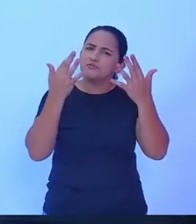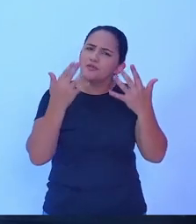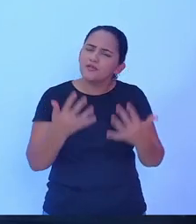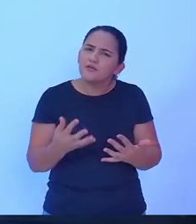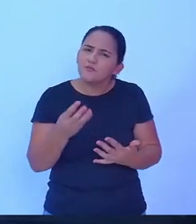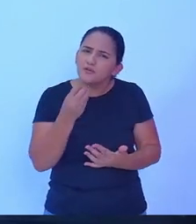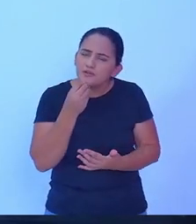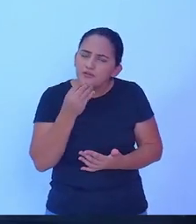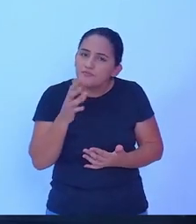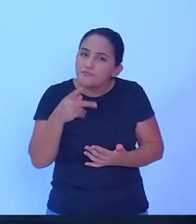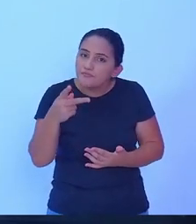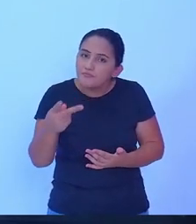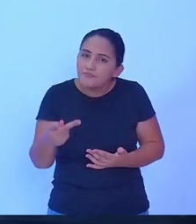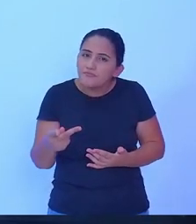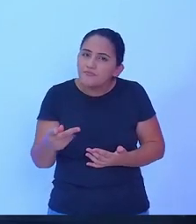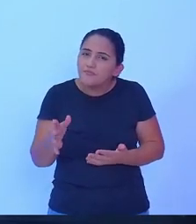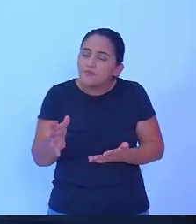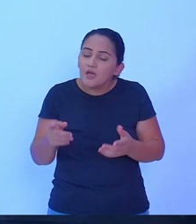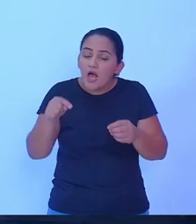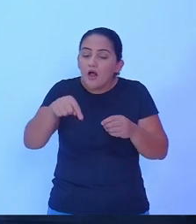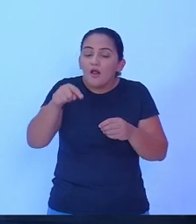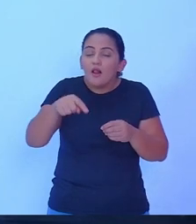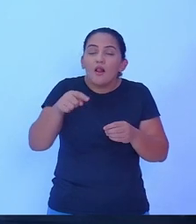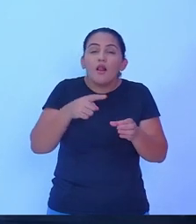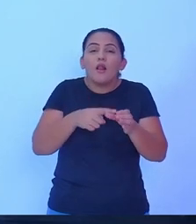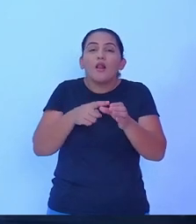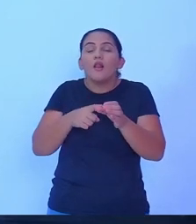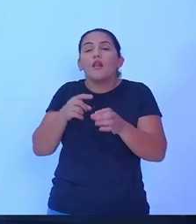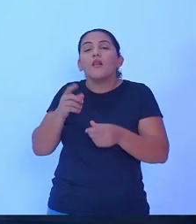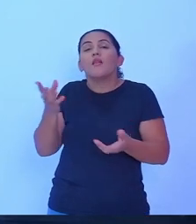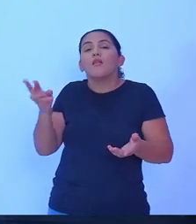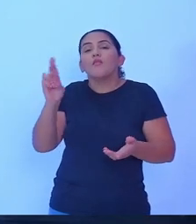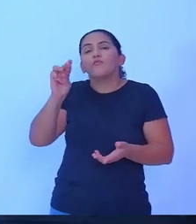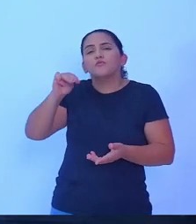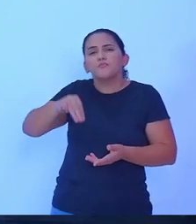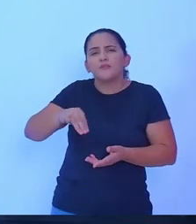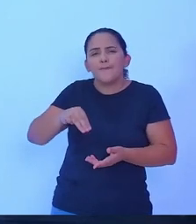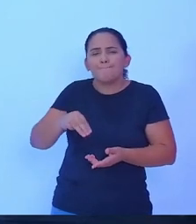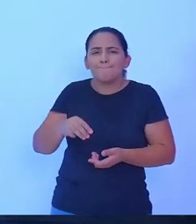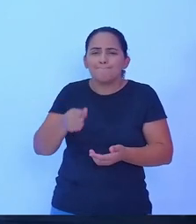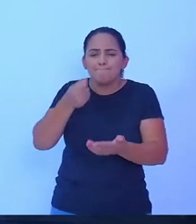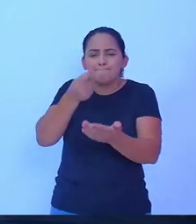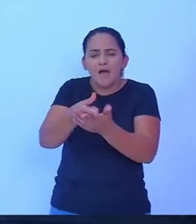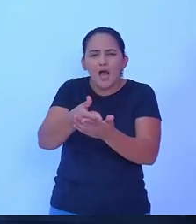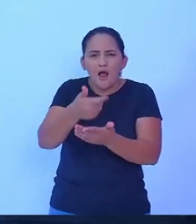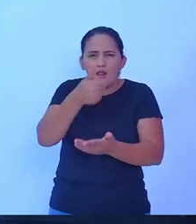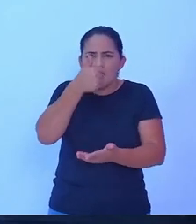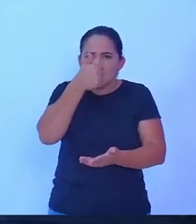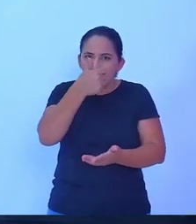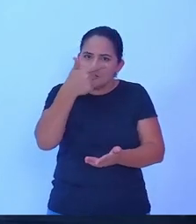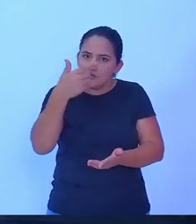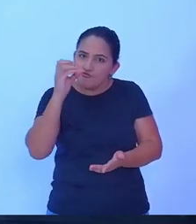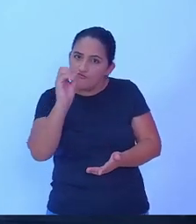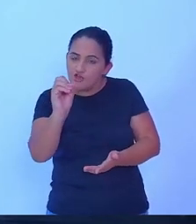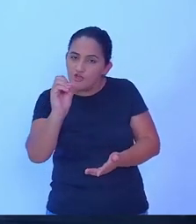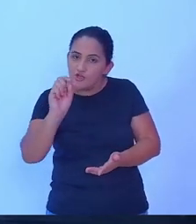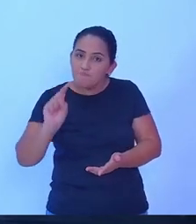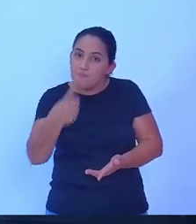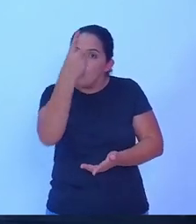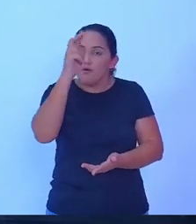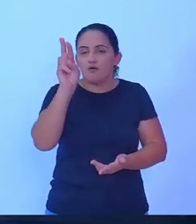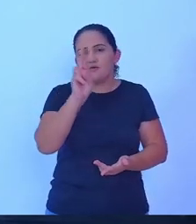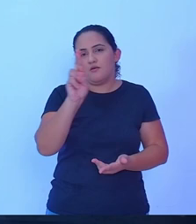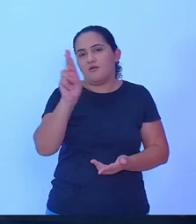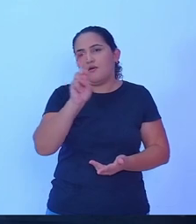oportunidade de dizer, um município igual o nosso, que paga quase 120 mil reais de aluguel para